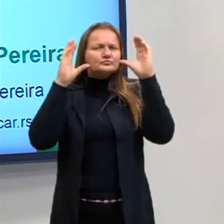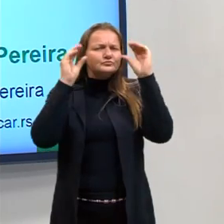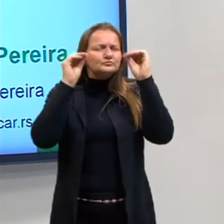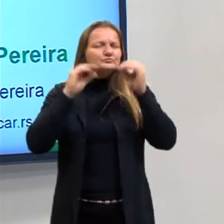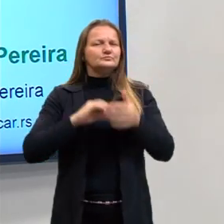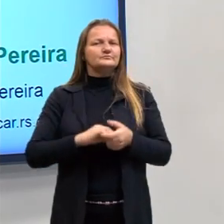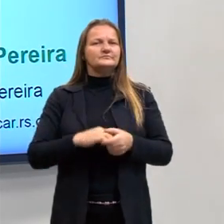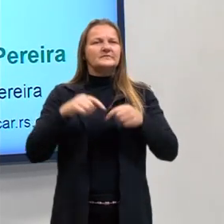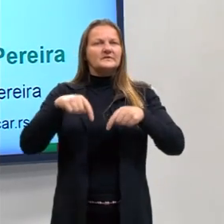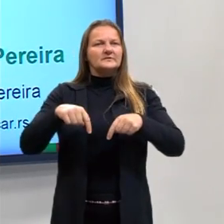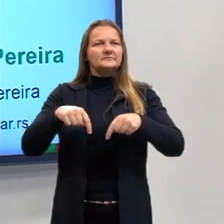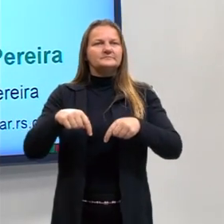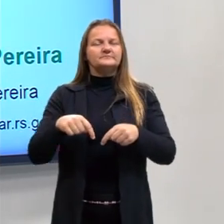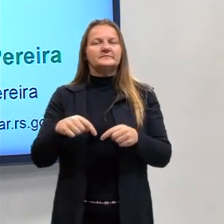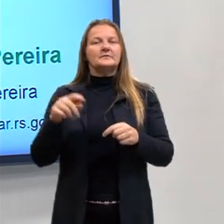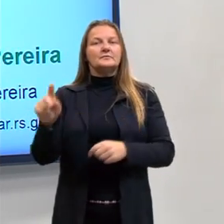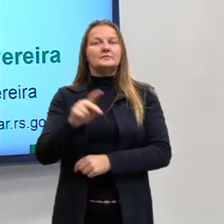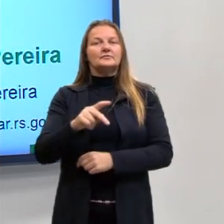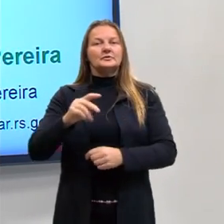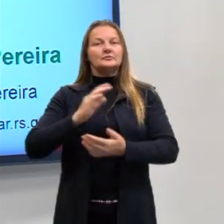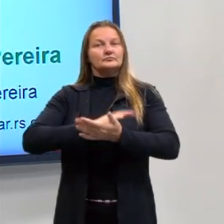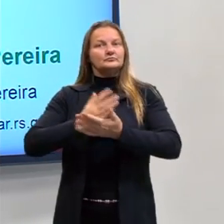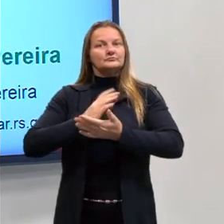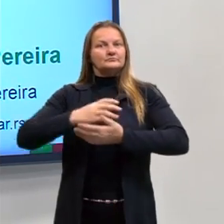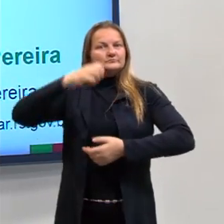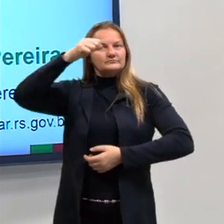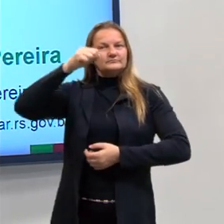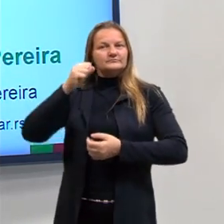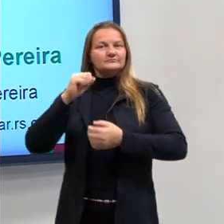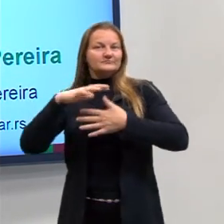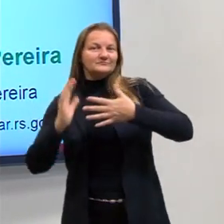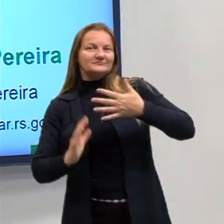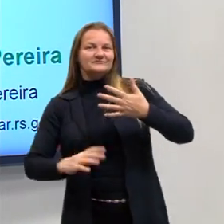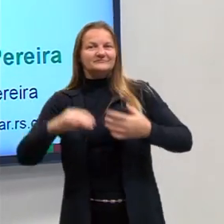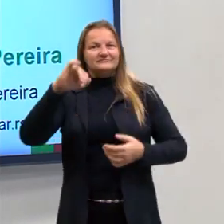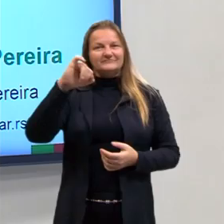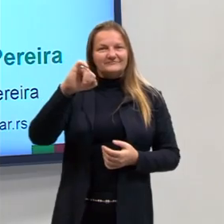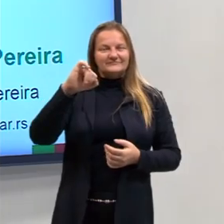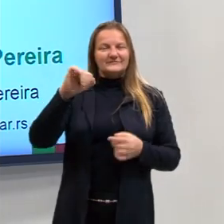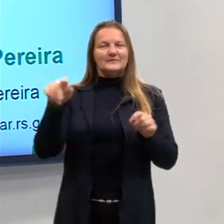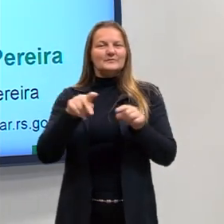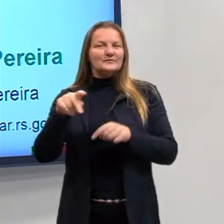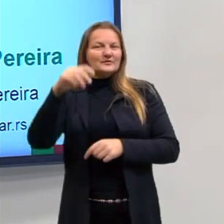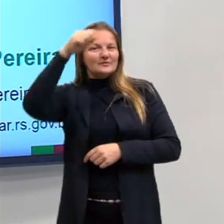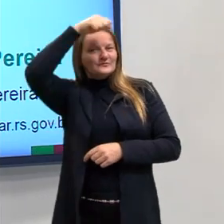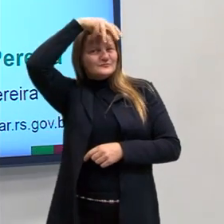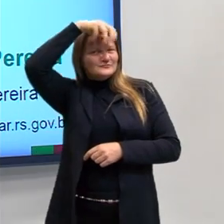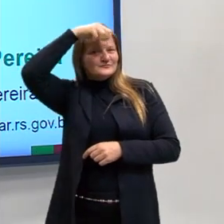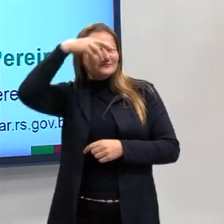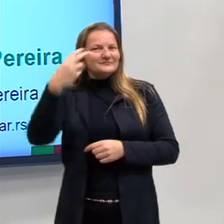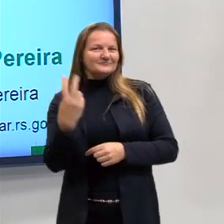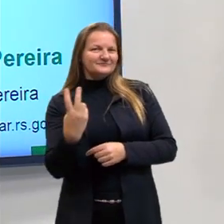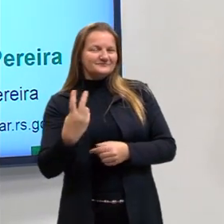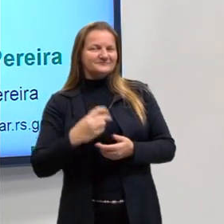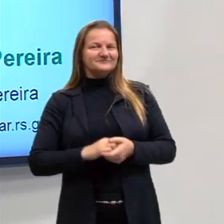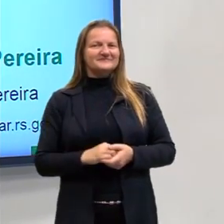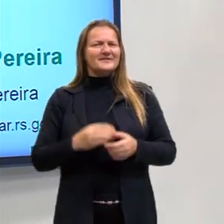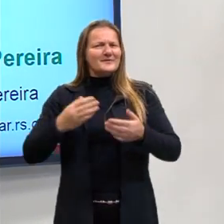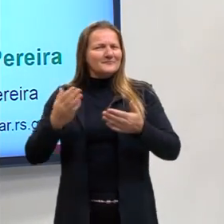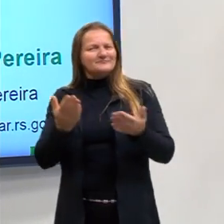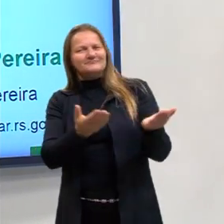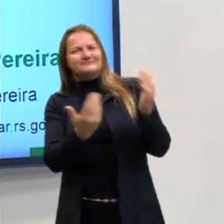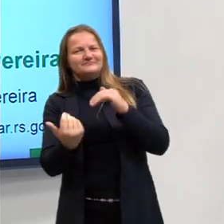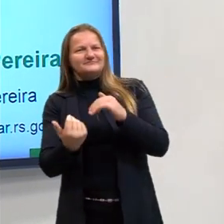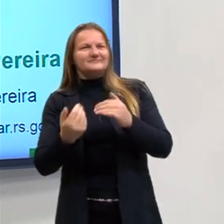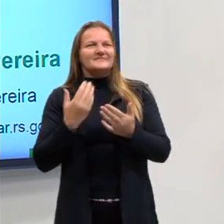Aqui no estúdio nós temos as professoras intérpretes de Libras, professora Lúcia Meia e professora Suzana. Bora lá então,